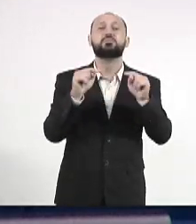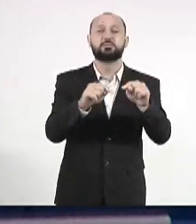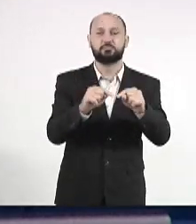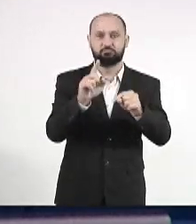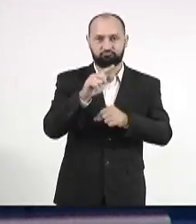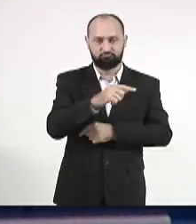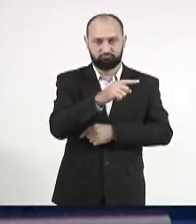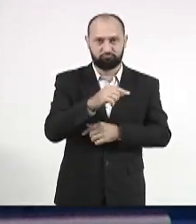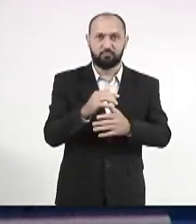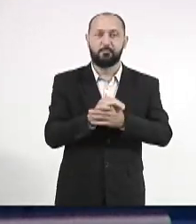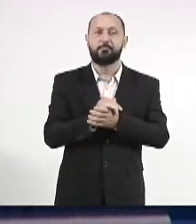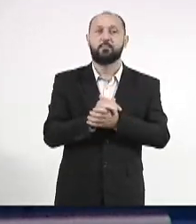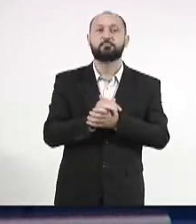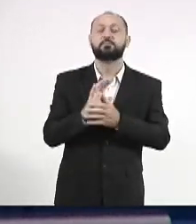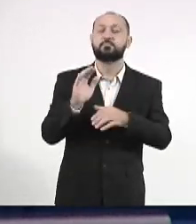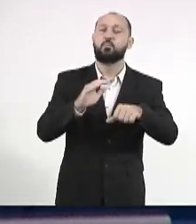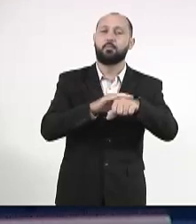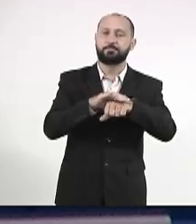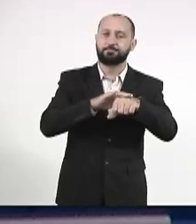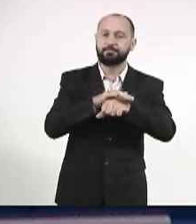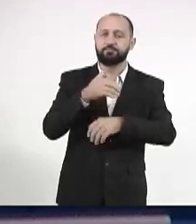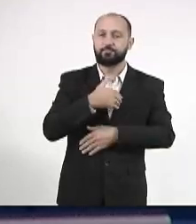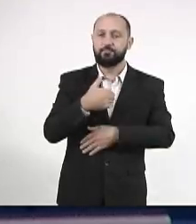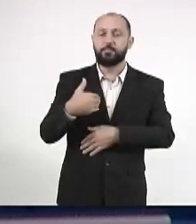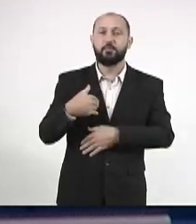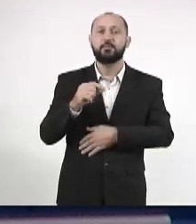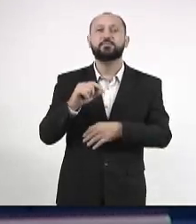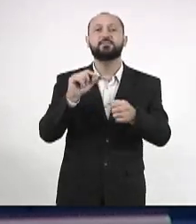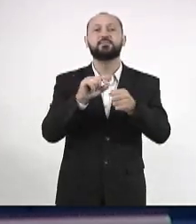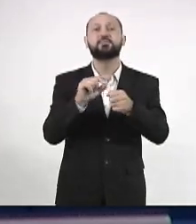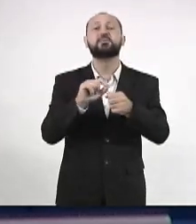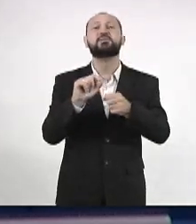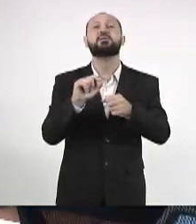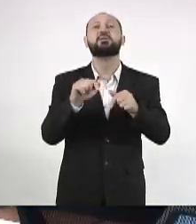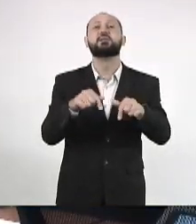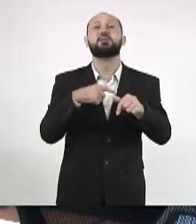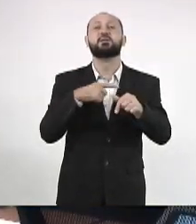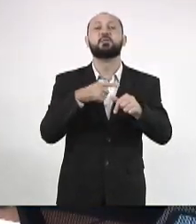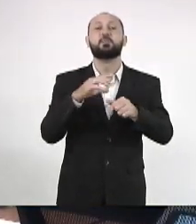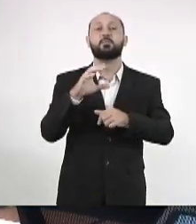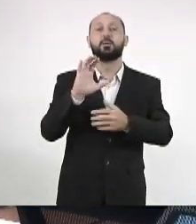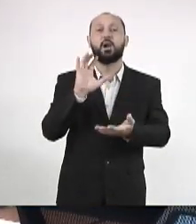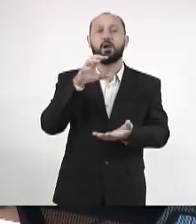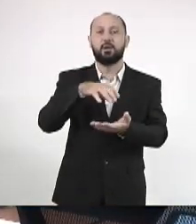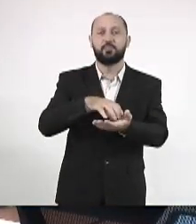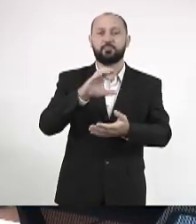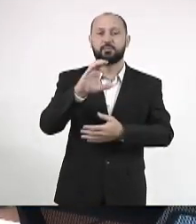isso aí. Nós até conversamos com o governador sobre ele fazer aqui uma clínica.